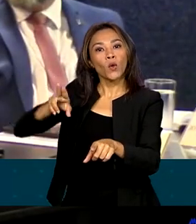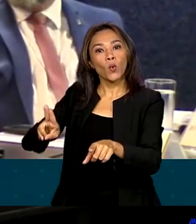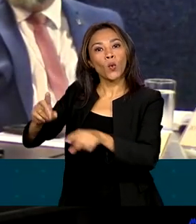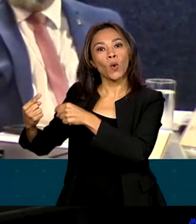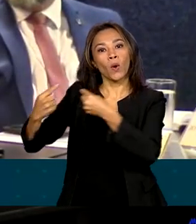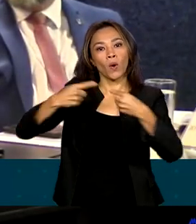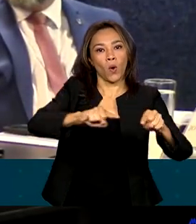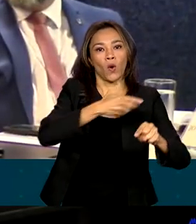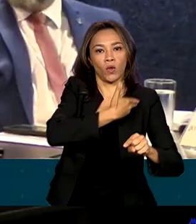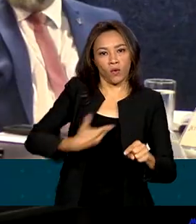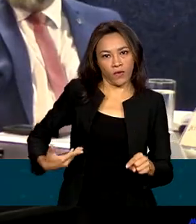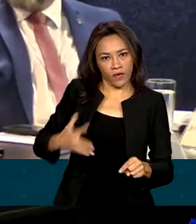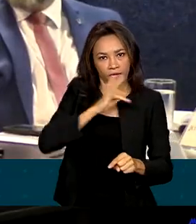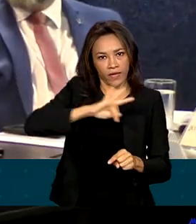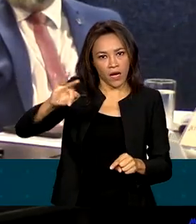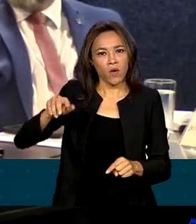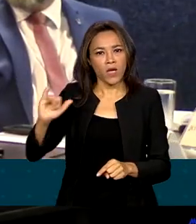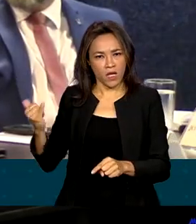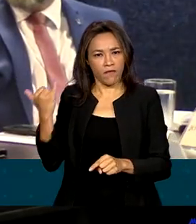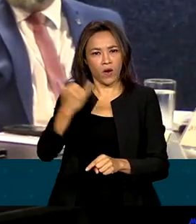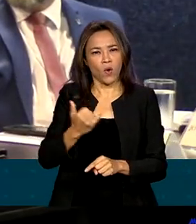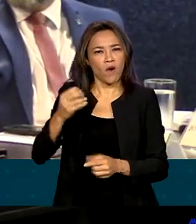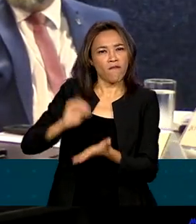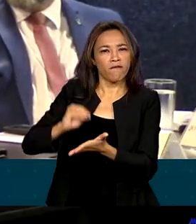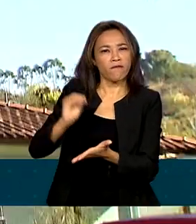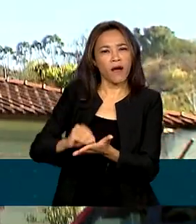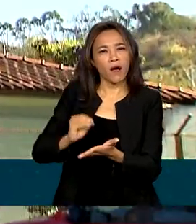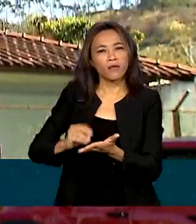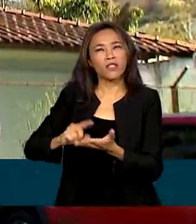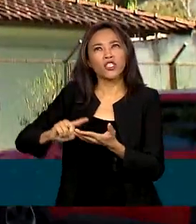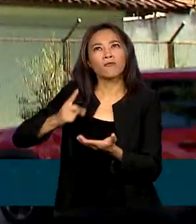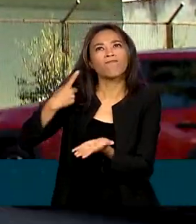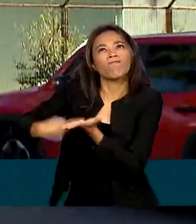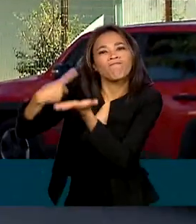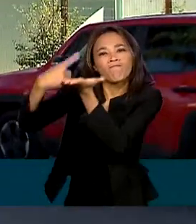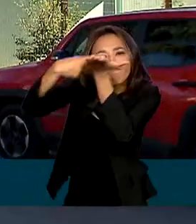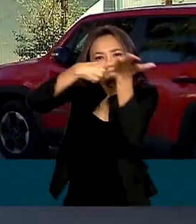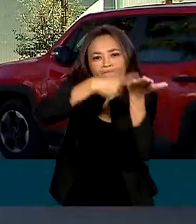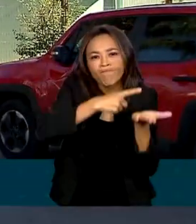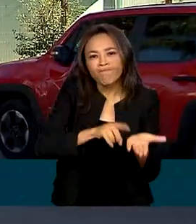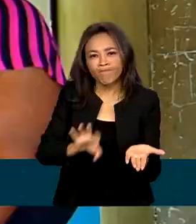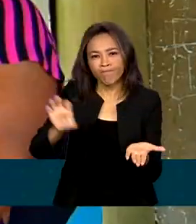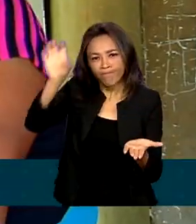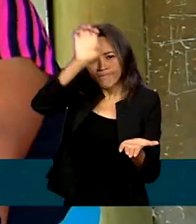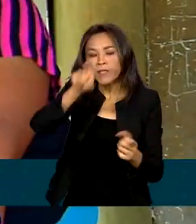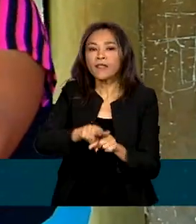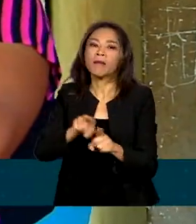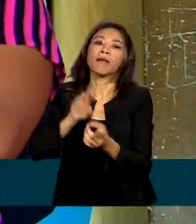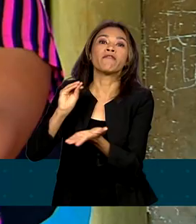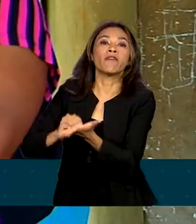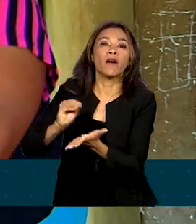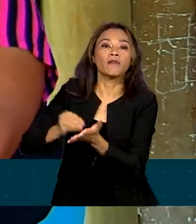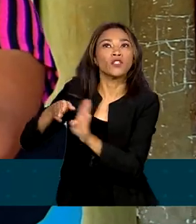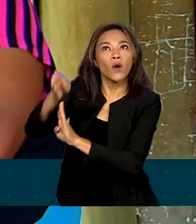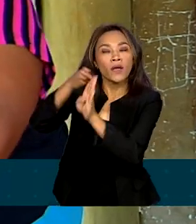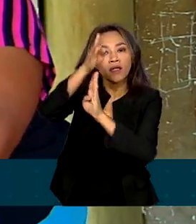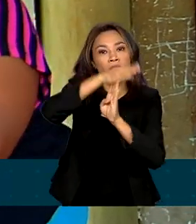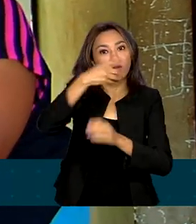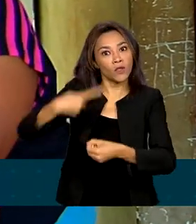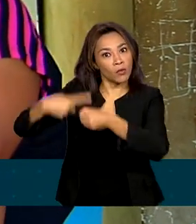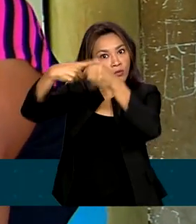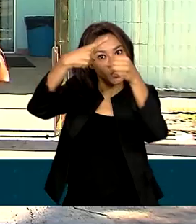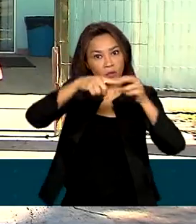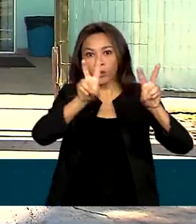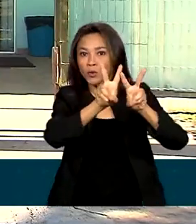A Defensoria apontava falta de articulação federativa e de orientação aos municípios e à sociedade em relação ao